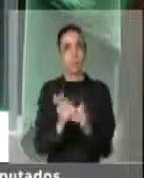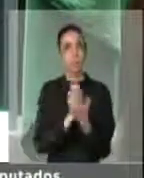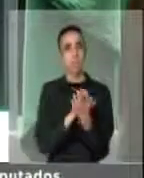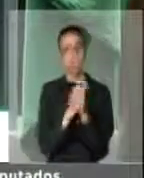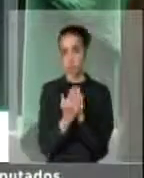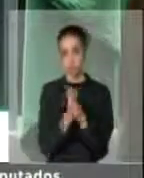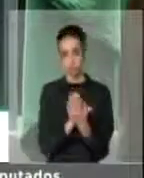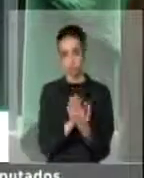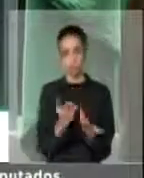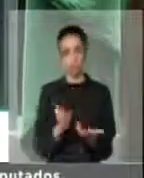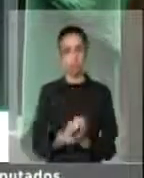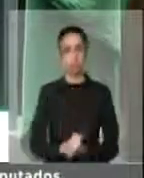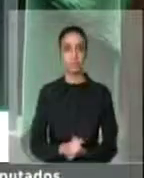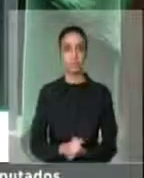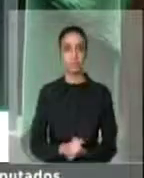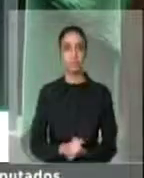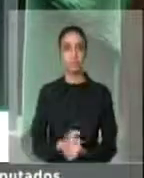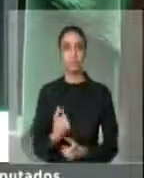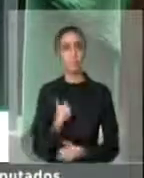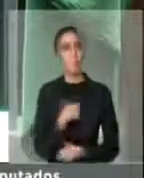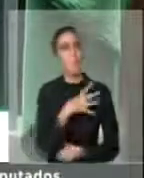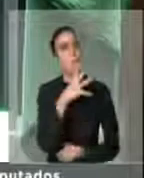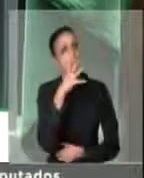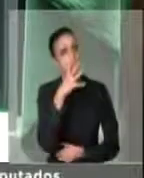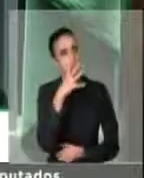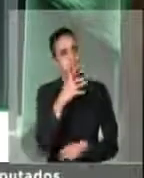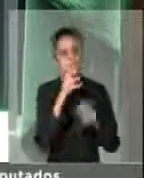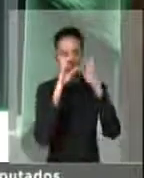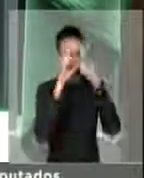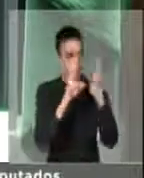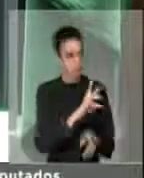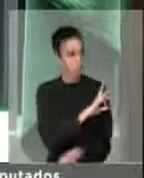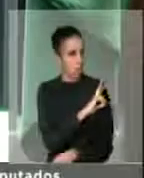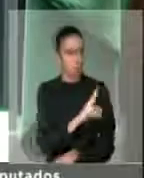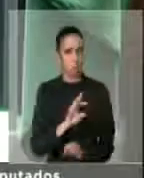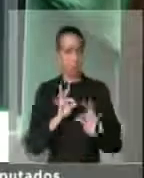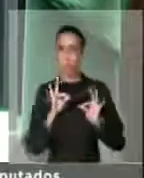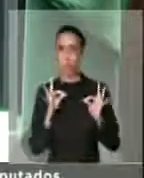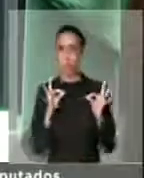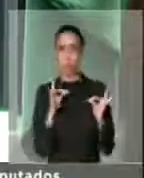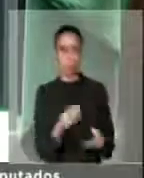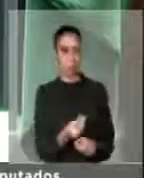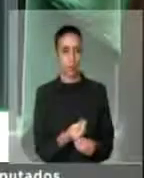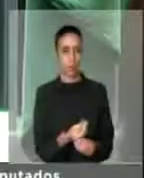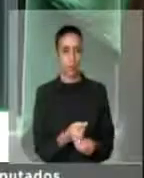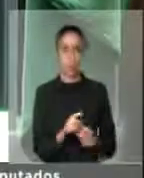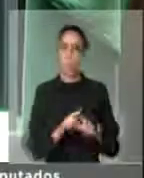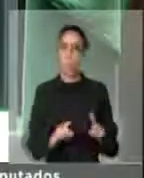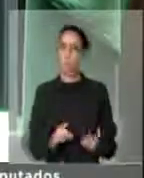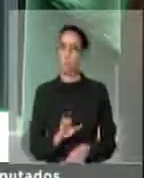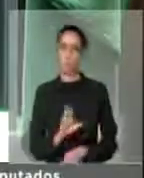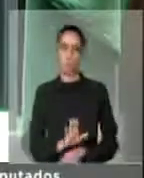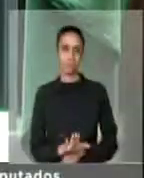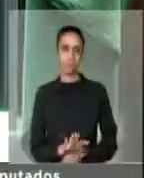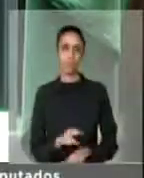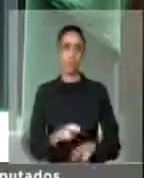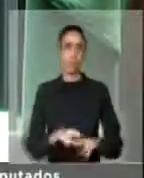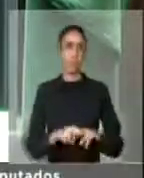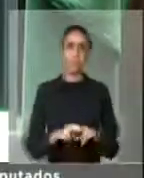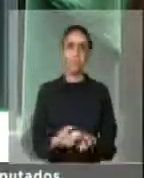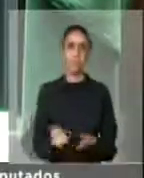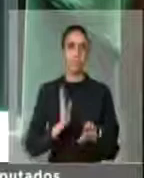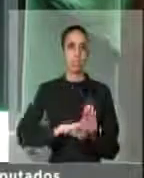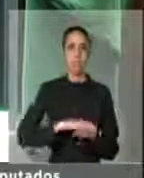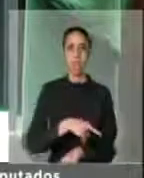Presidente, admiro e respeito a religião de todos, mas não é por uma convicção religiosa que